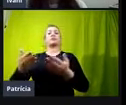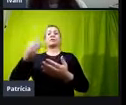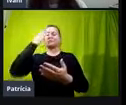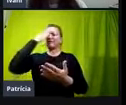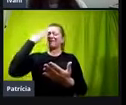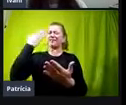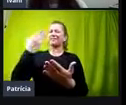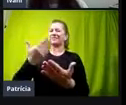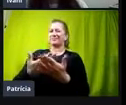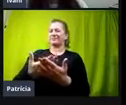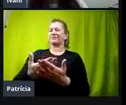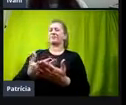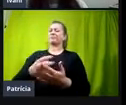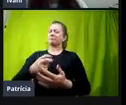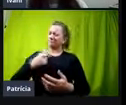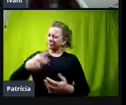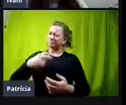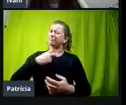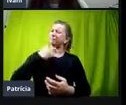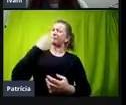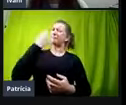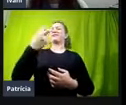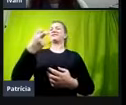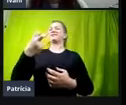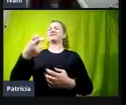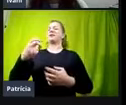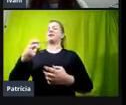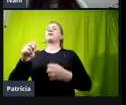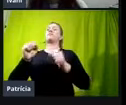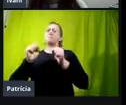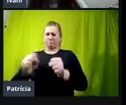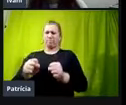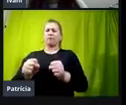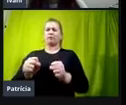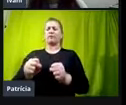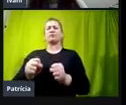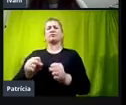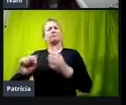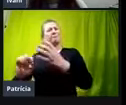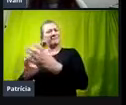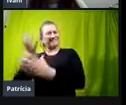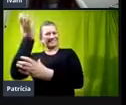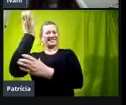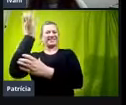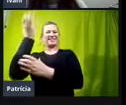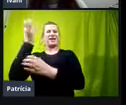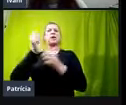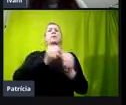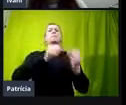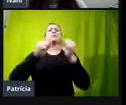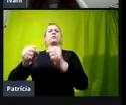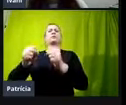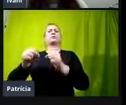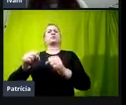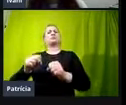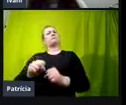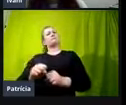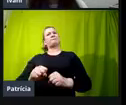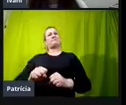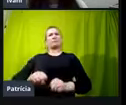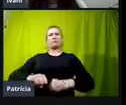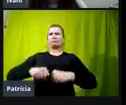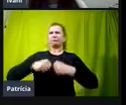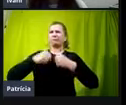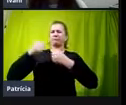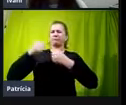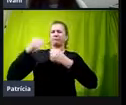ela dá a voz, ela realmente pode criar aí a possibilidade de empoderamento, porque é a